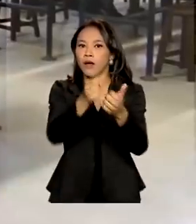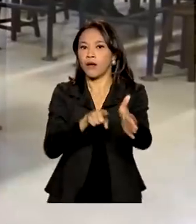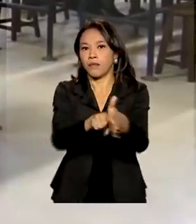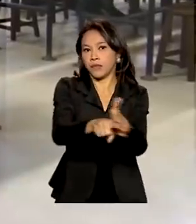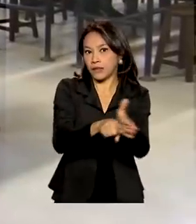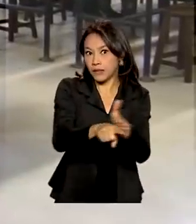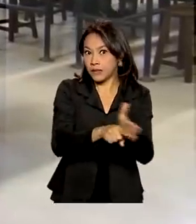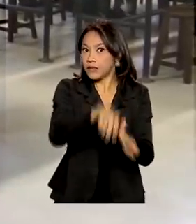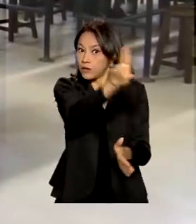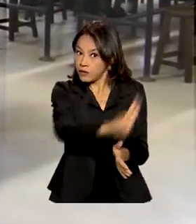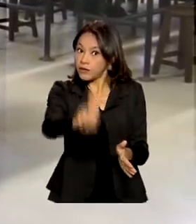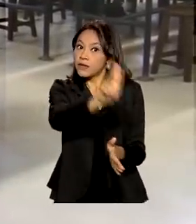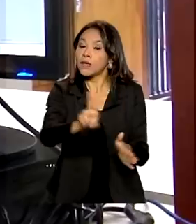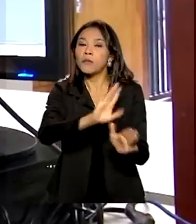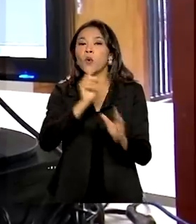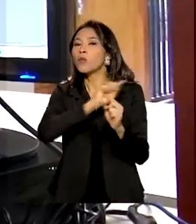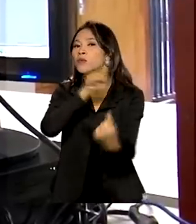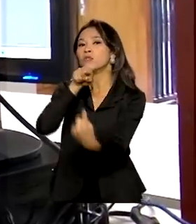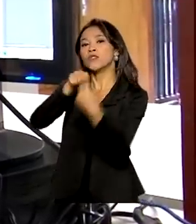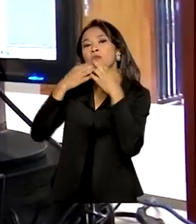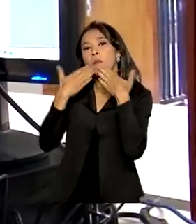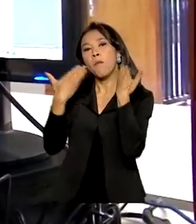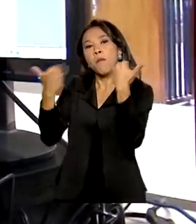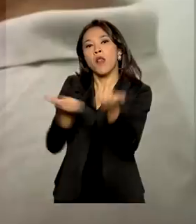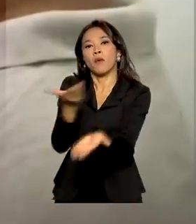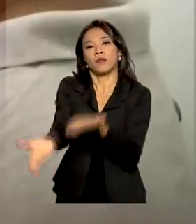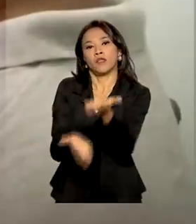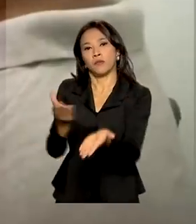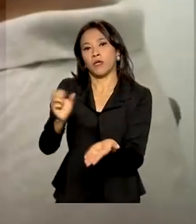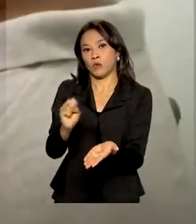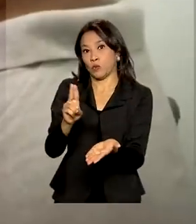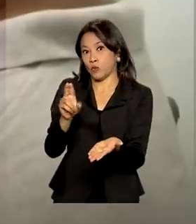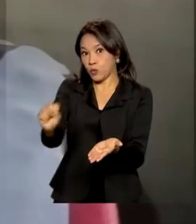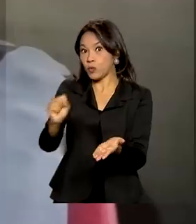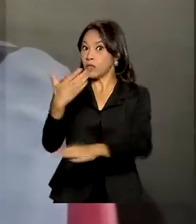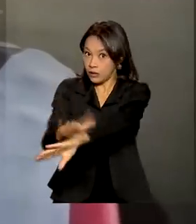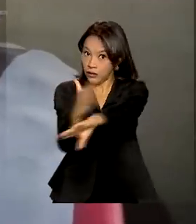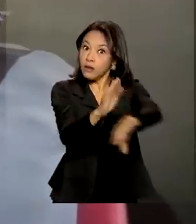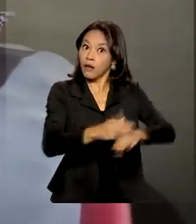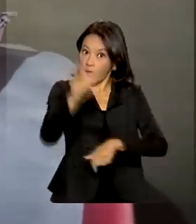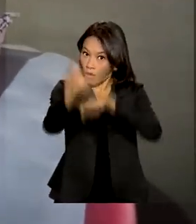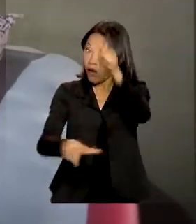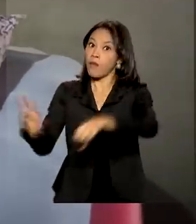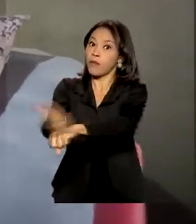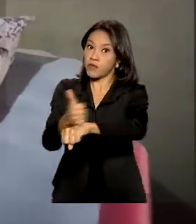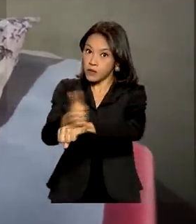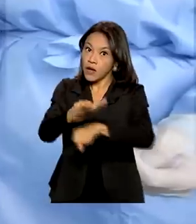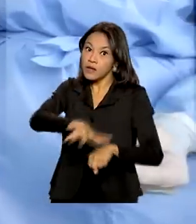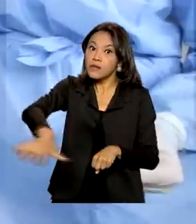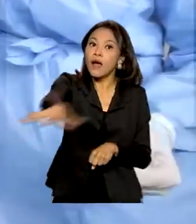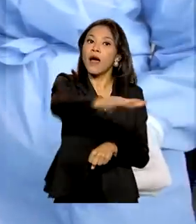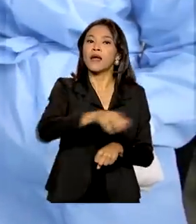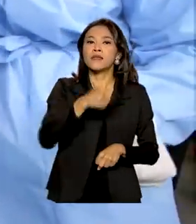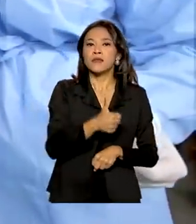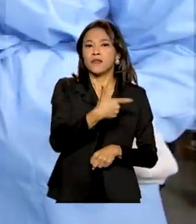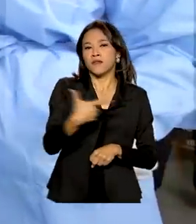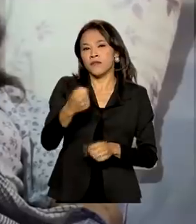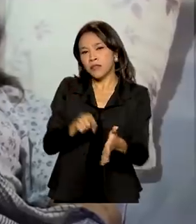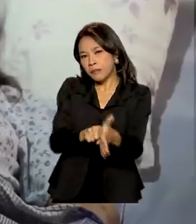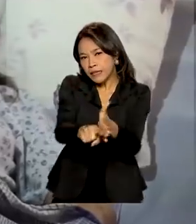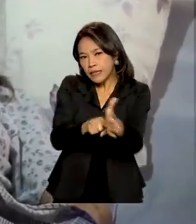com universitários para melhorar o SUS e qualificar os profissionais do setor. 120 pesquisas serão